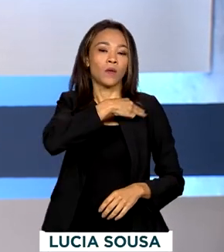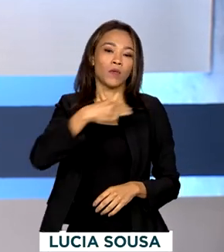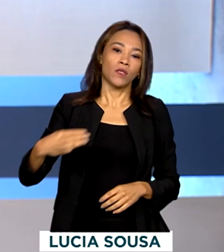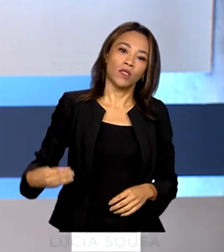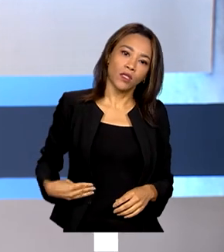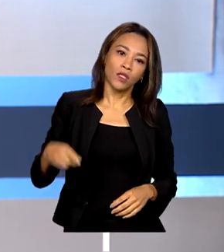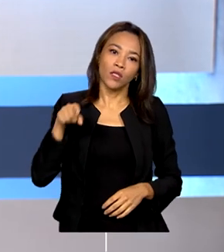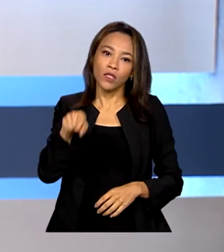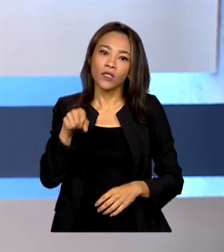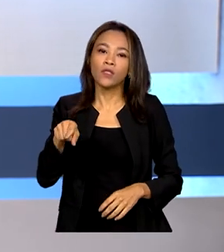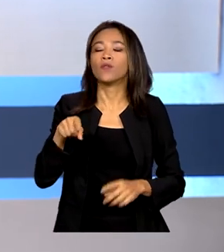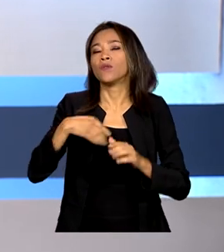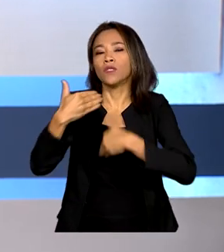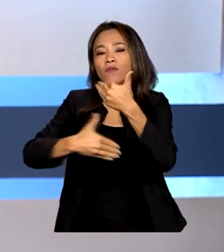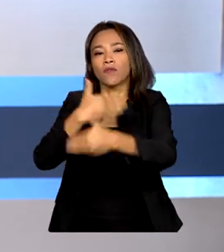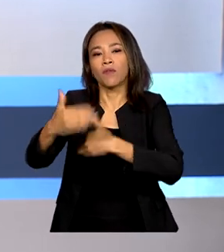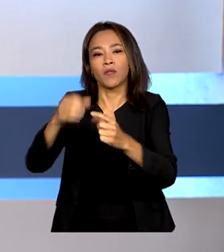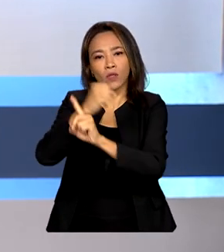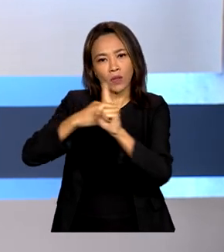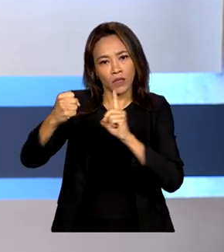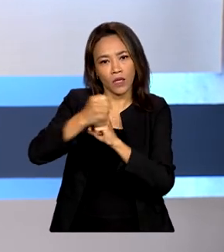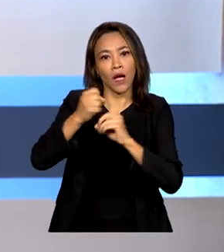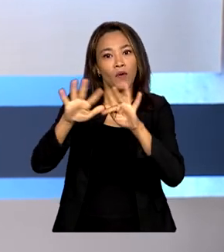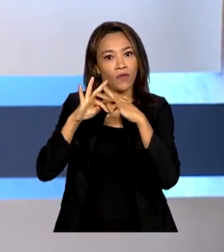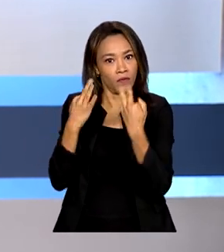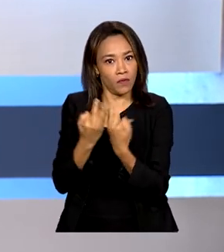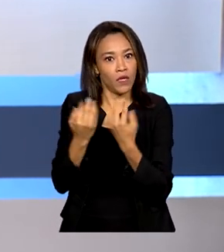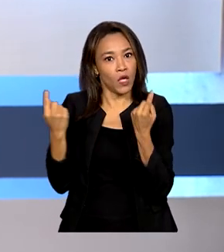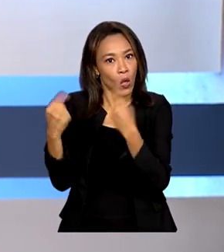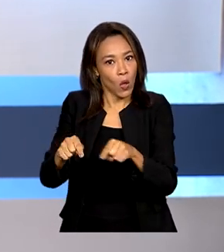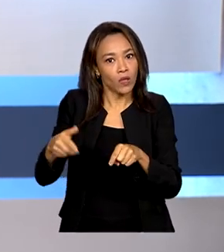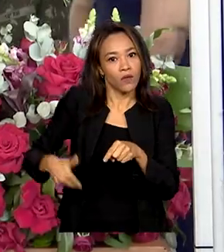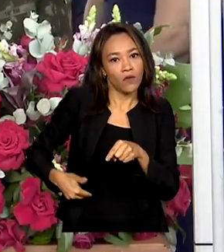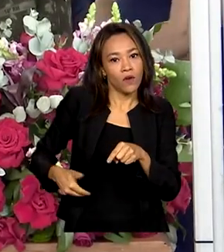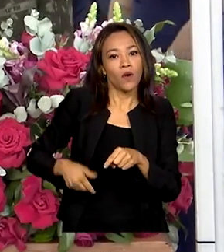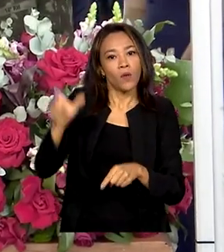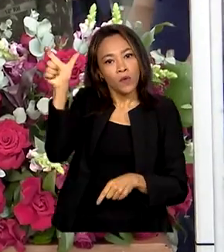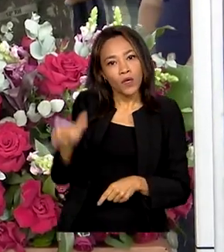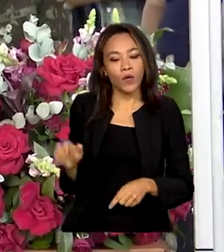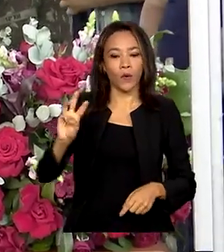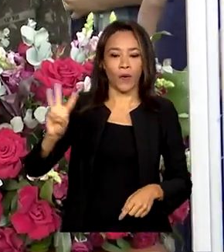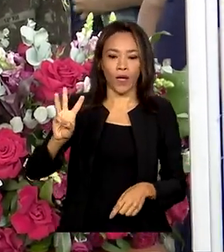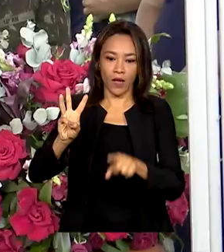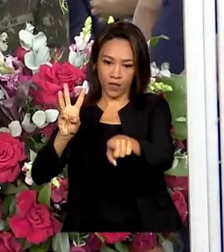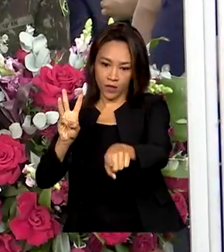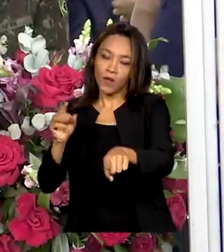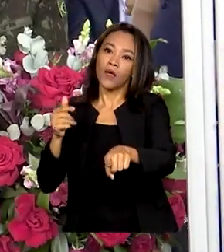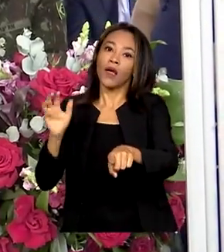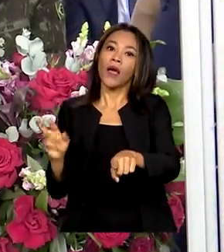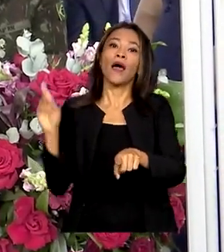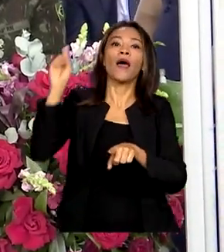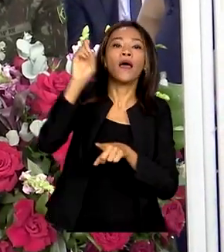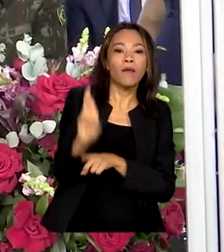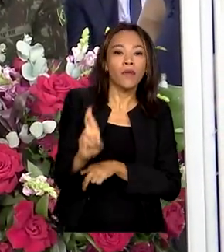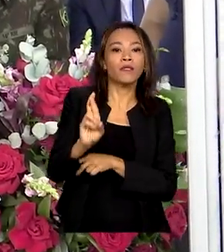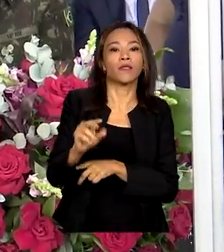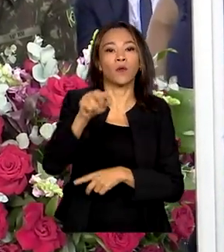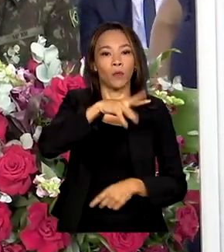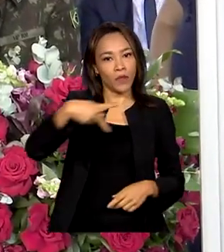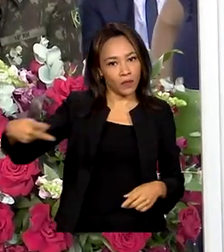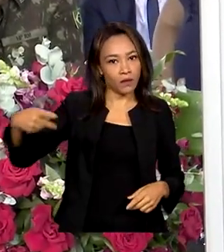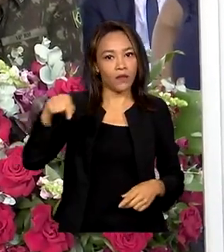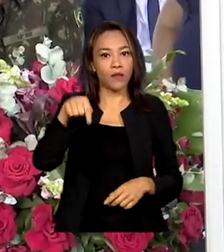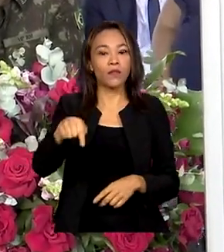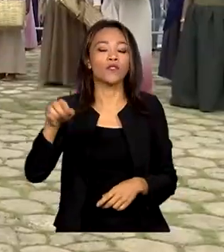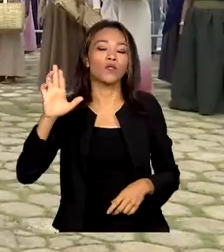Social, Família e Combate à Fome, Wellington Dias, representou o presidente Lula em uma solenidade no Piauí, dos